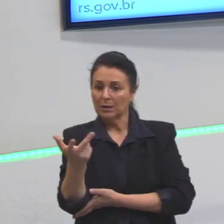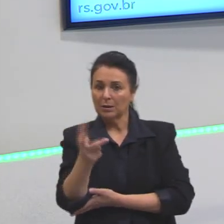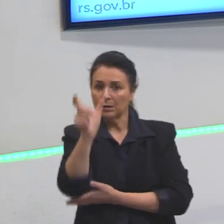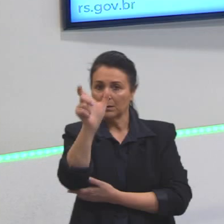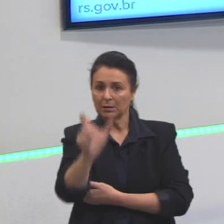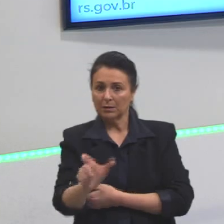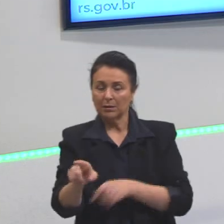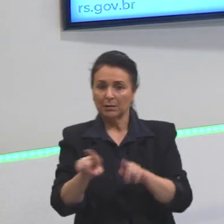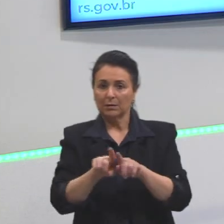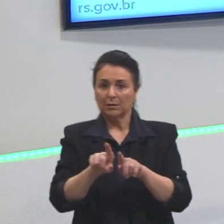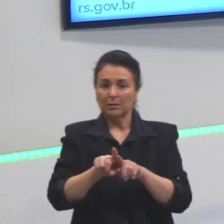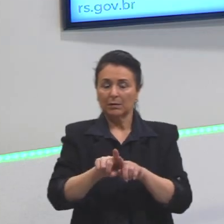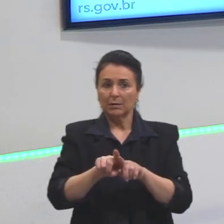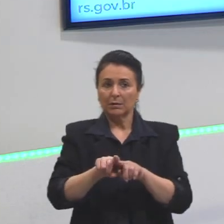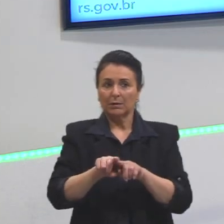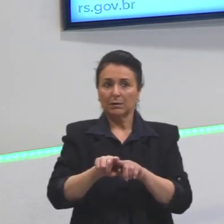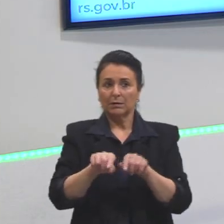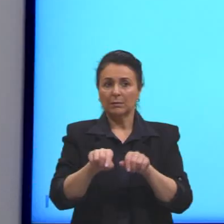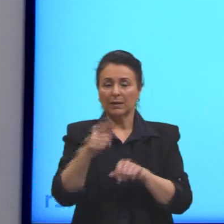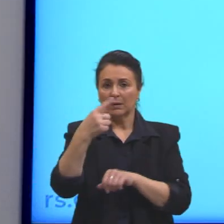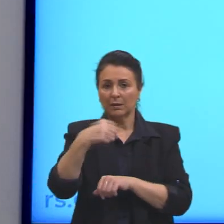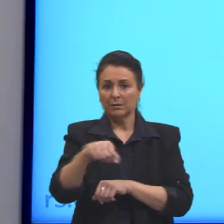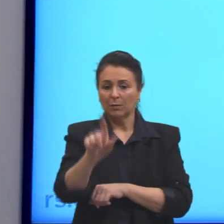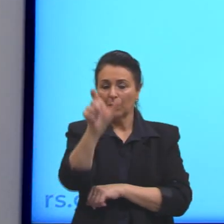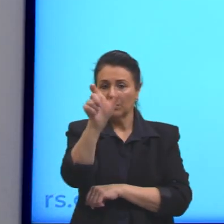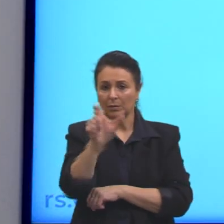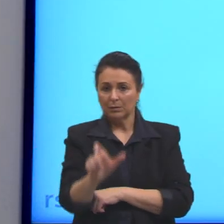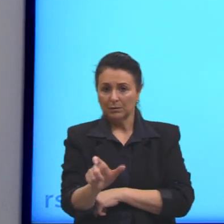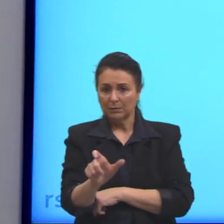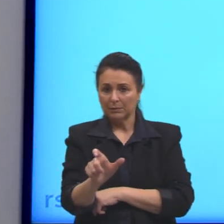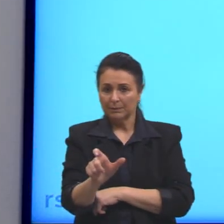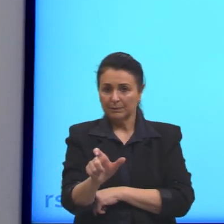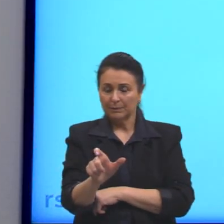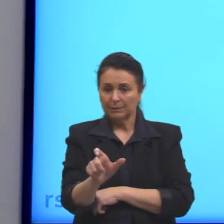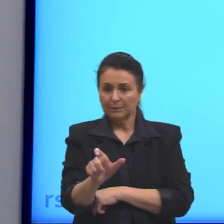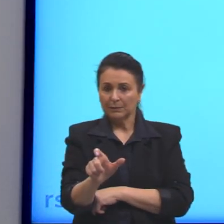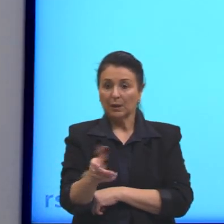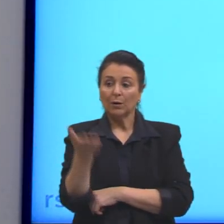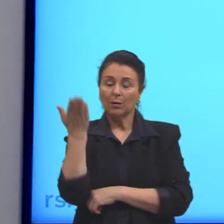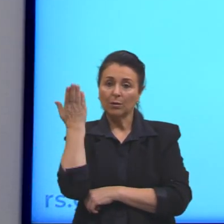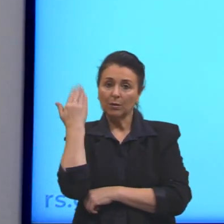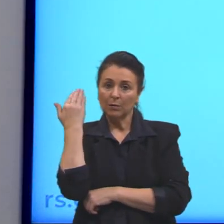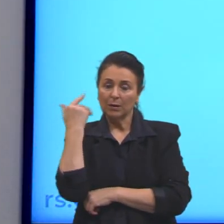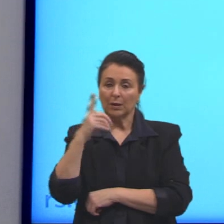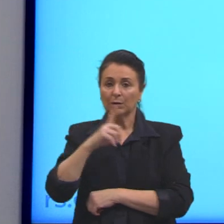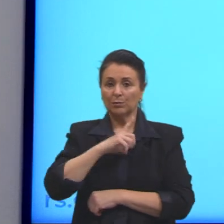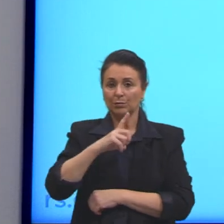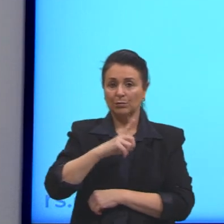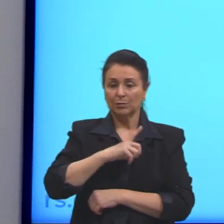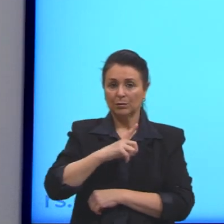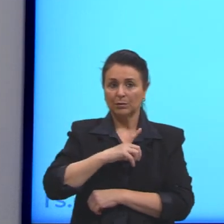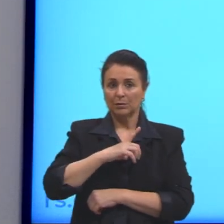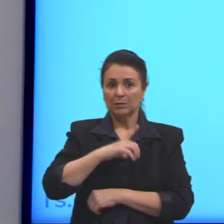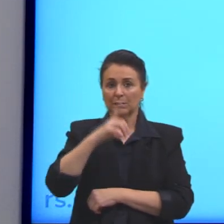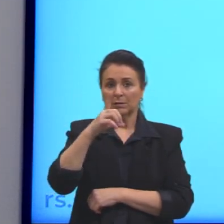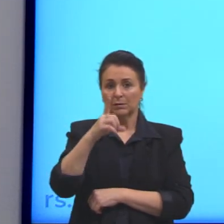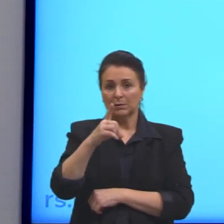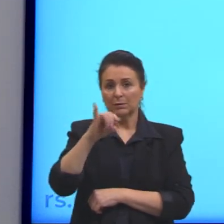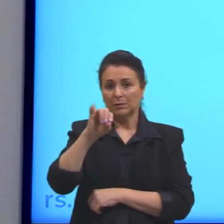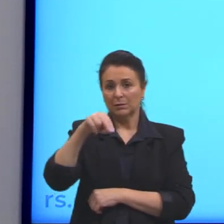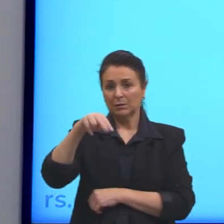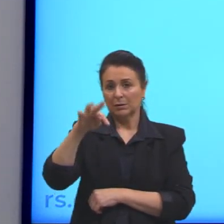e o do em relação às outras pessoas. Enquanto que lá no passado eu tinha o didn't